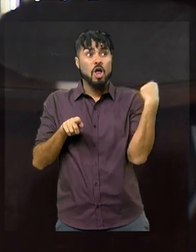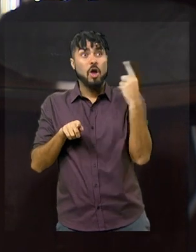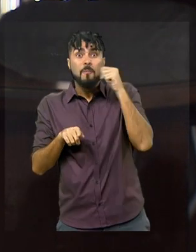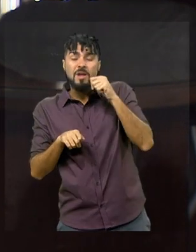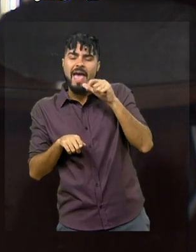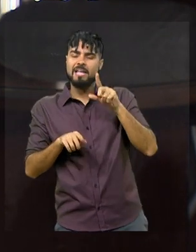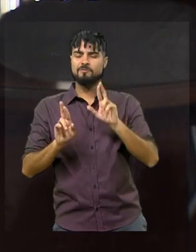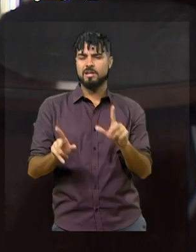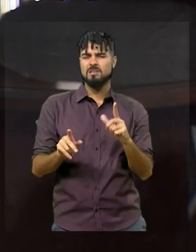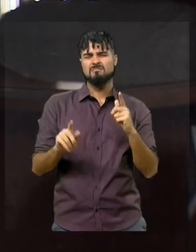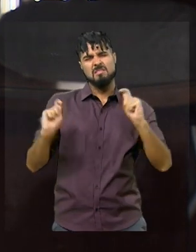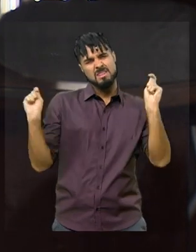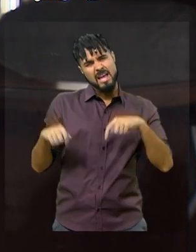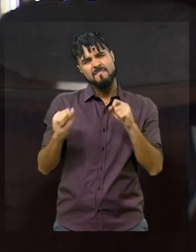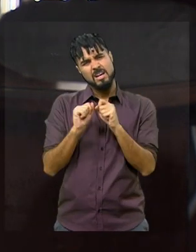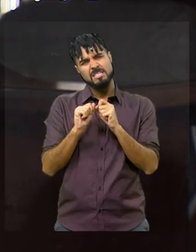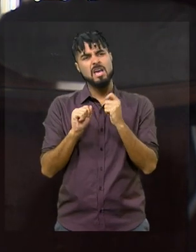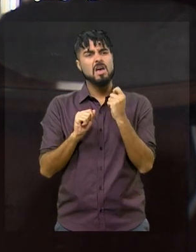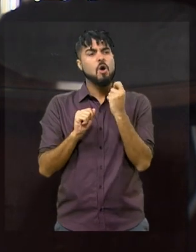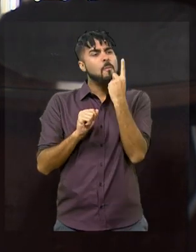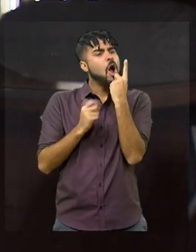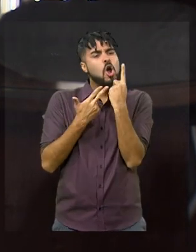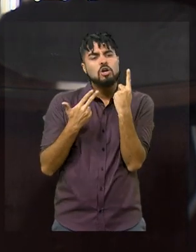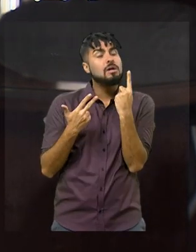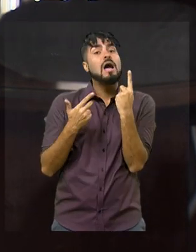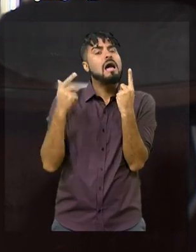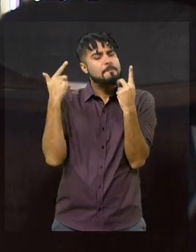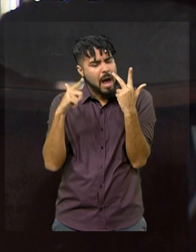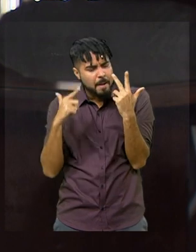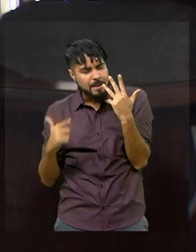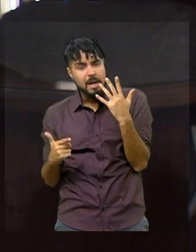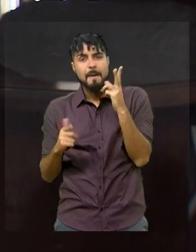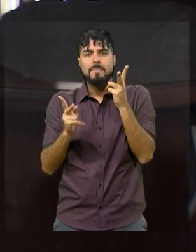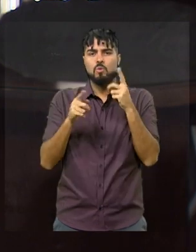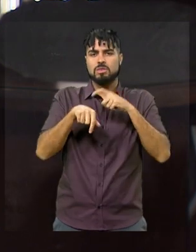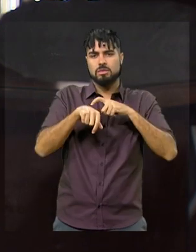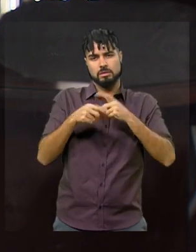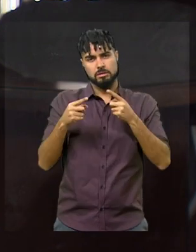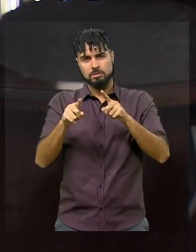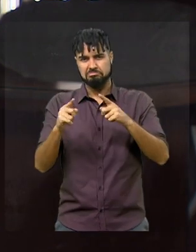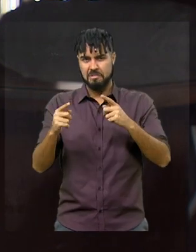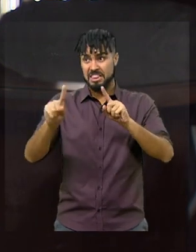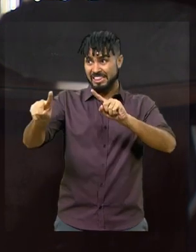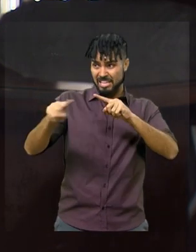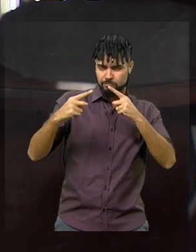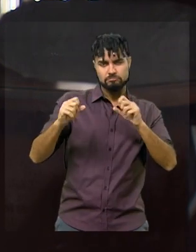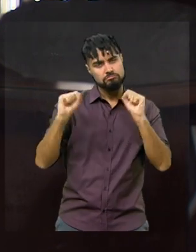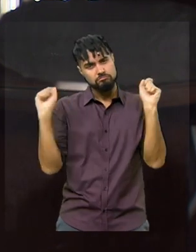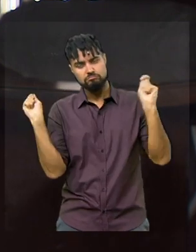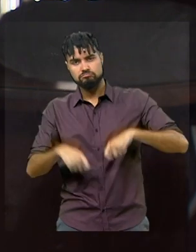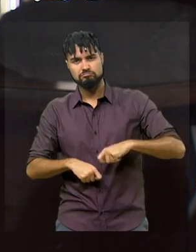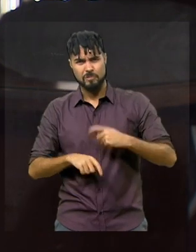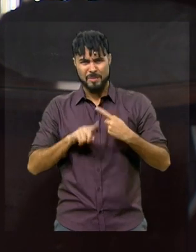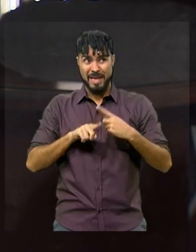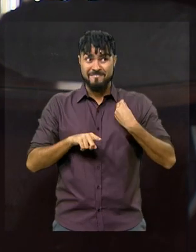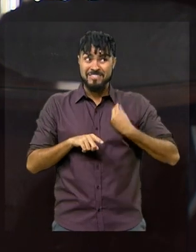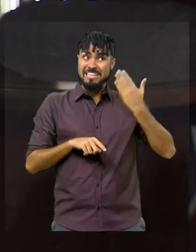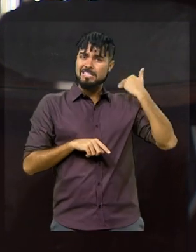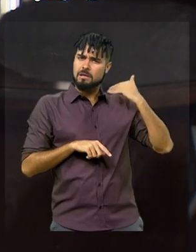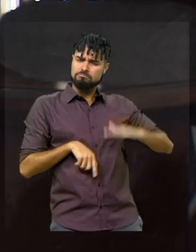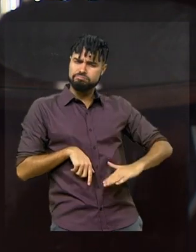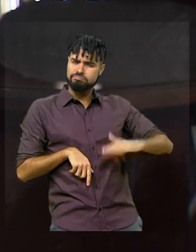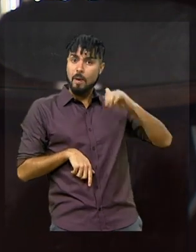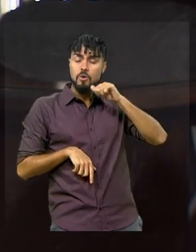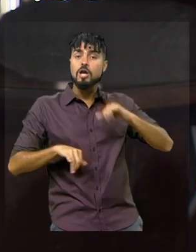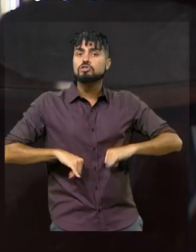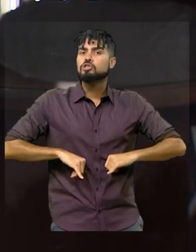diferentes. Nós conseguimos fazer mais de uma coisa ao mesmo tempo. Nós estamos aí para os desafios, porque desde muito cedo, tudo foi mais difícil para as mulheres.